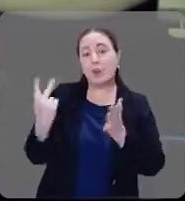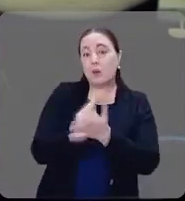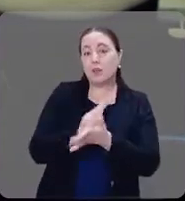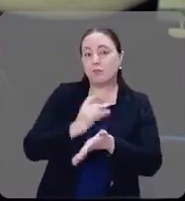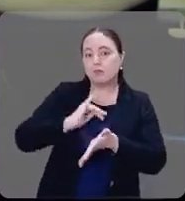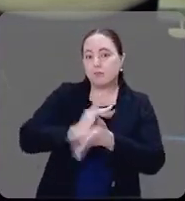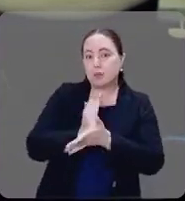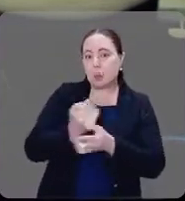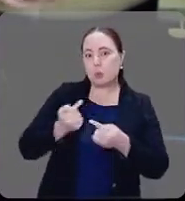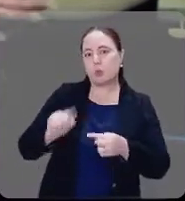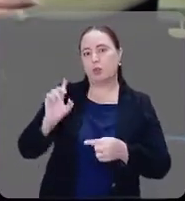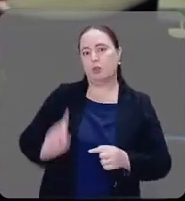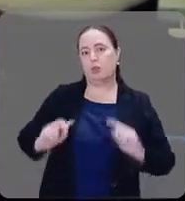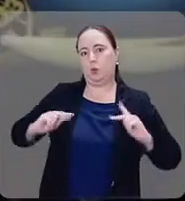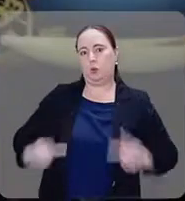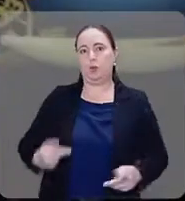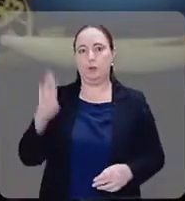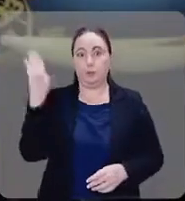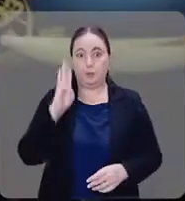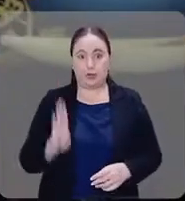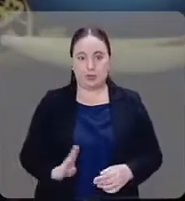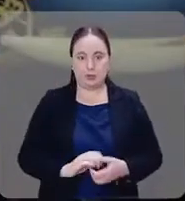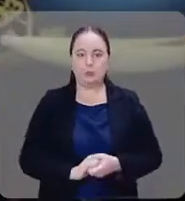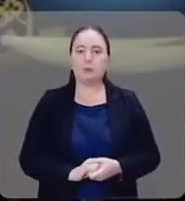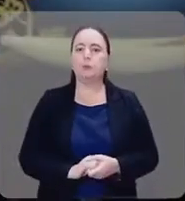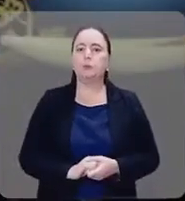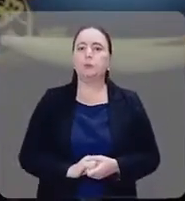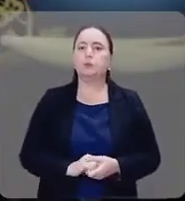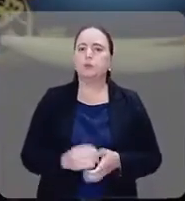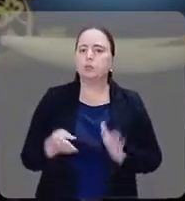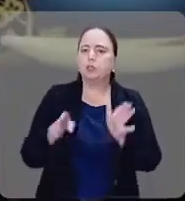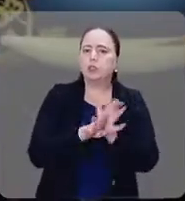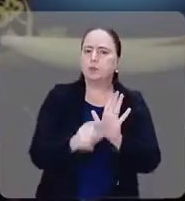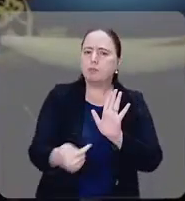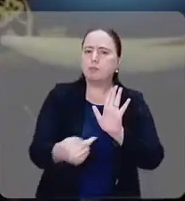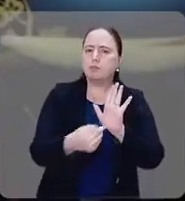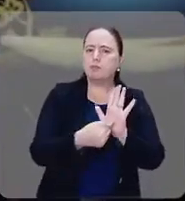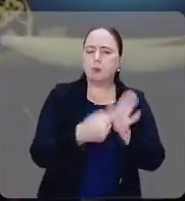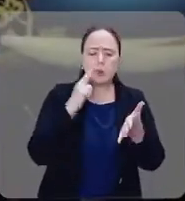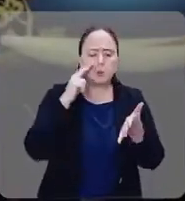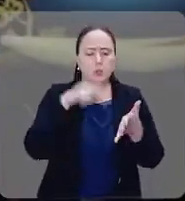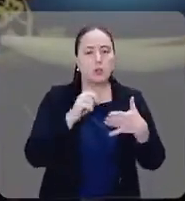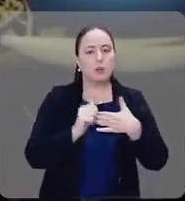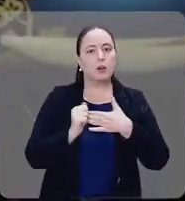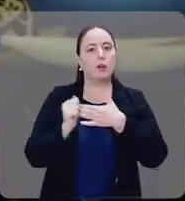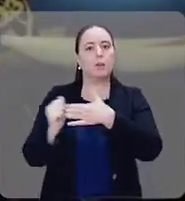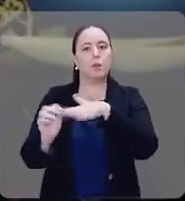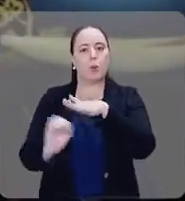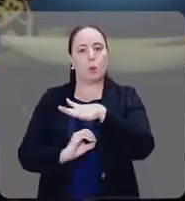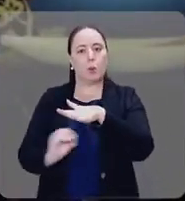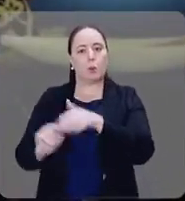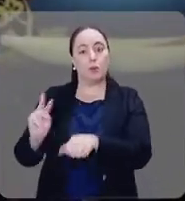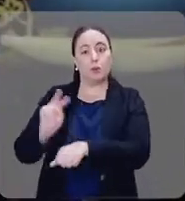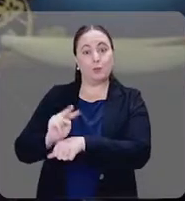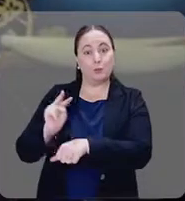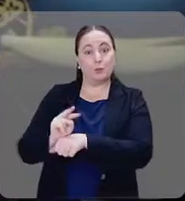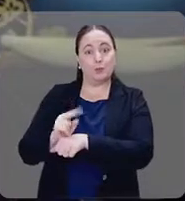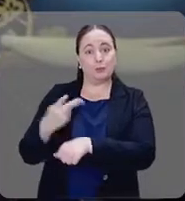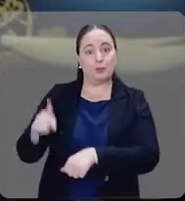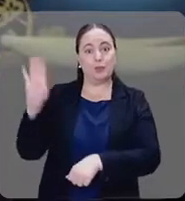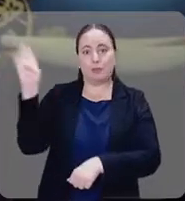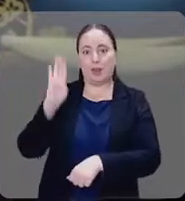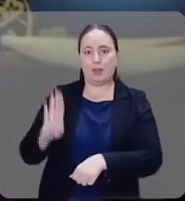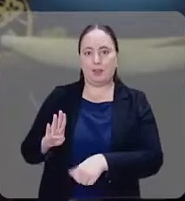de direitos humanos em todo o país. Depois que ela recebe, ela encaminha todas essas denúncias aos órgãos de proteção